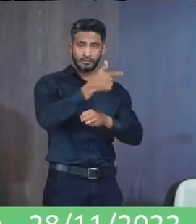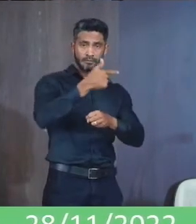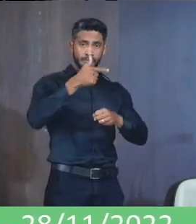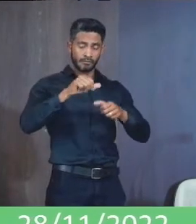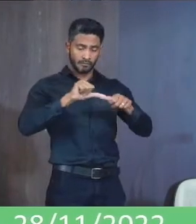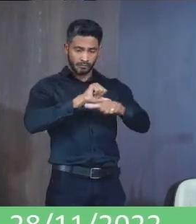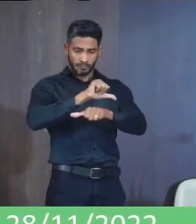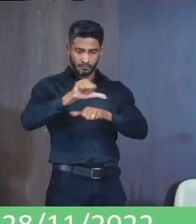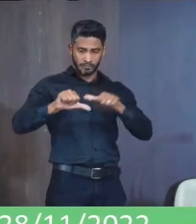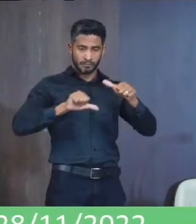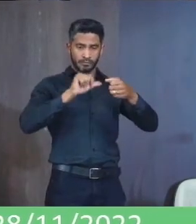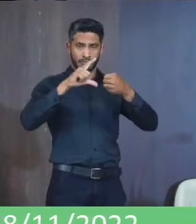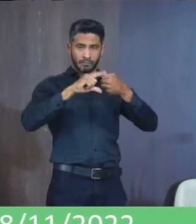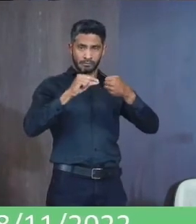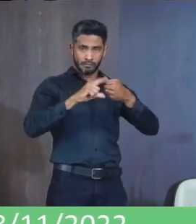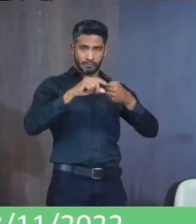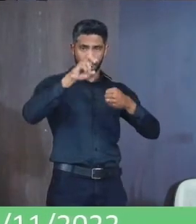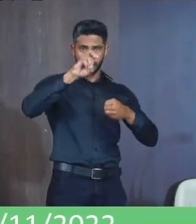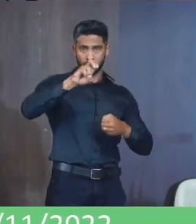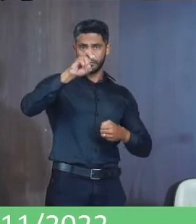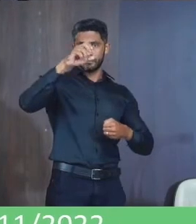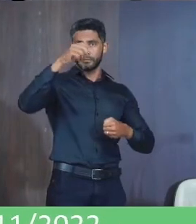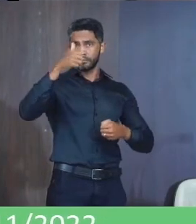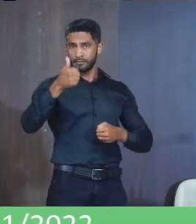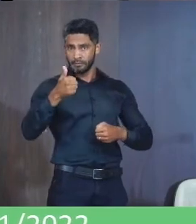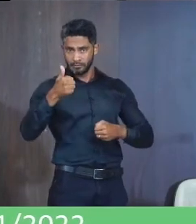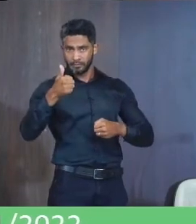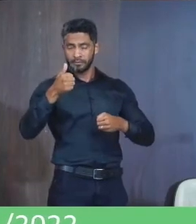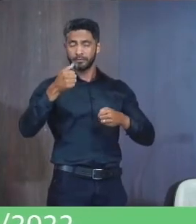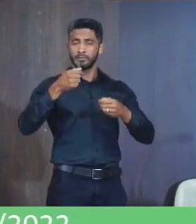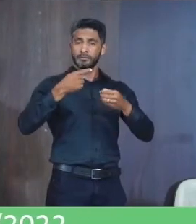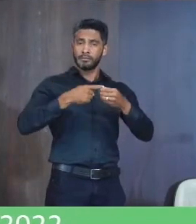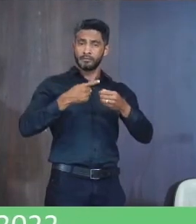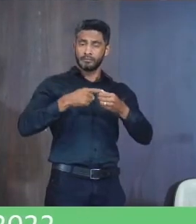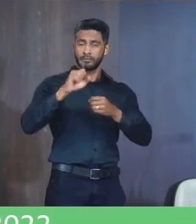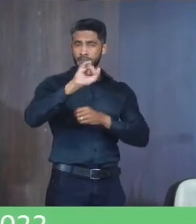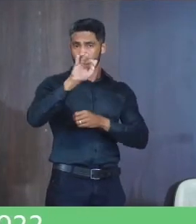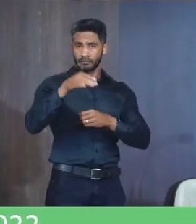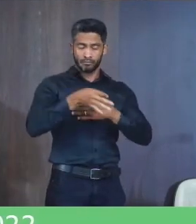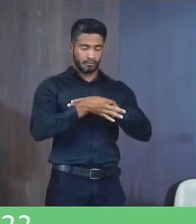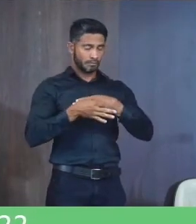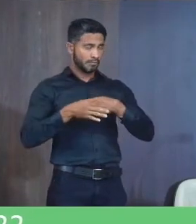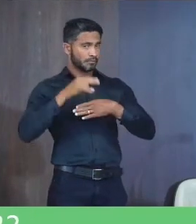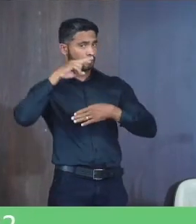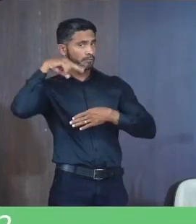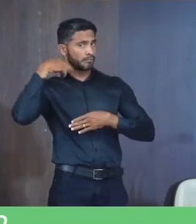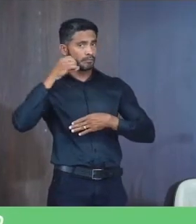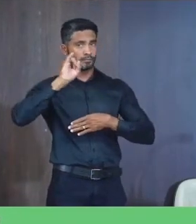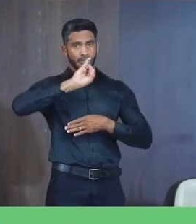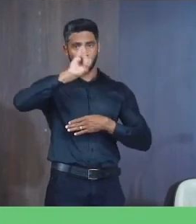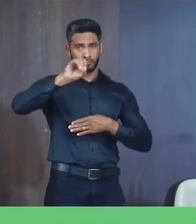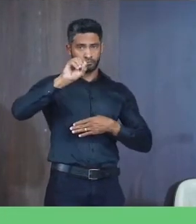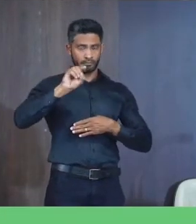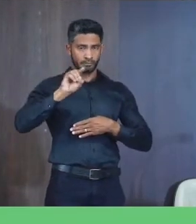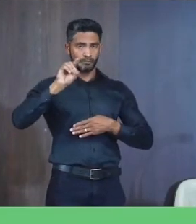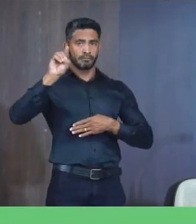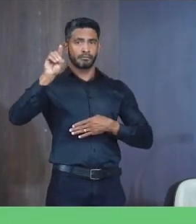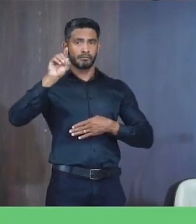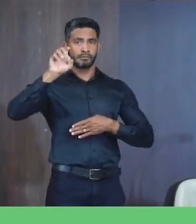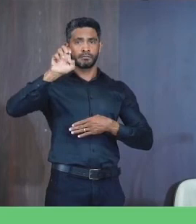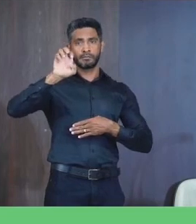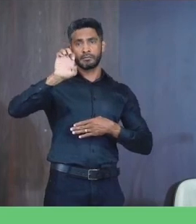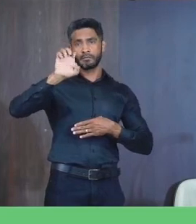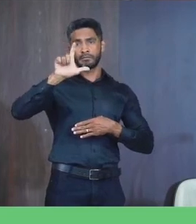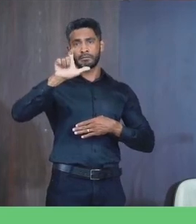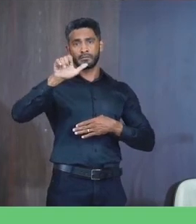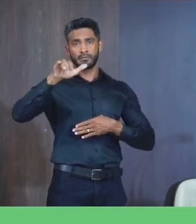do artigo 51 da Lei Orgânica do Município de Janaúba De Autoria do Vereador José Tarsísio Mendes Elismarcio